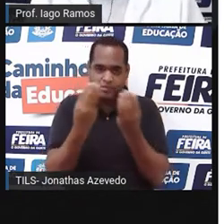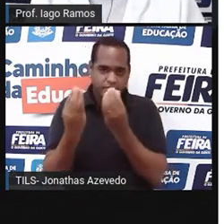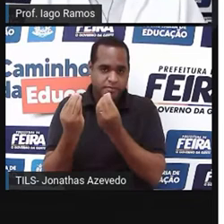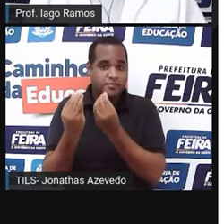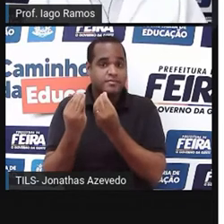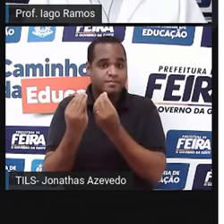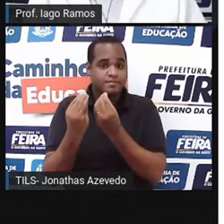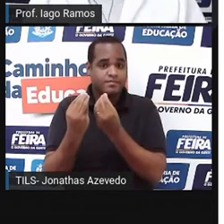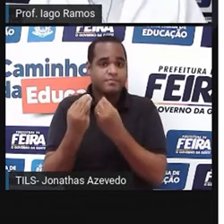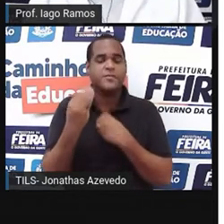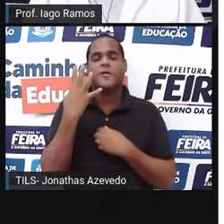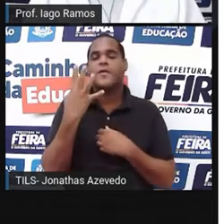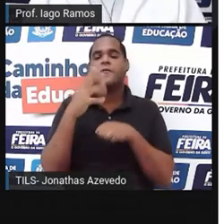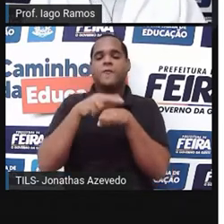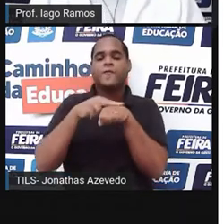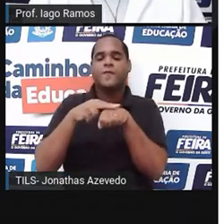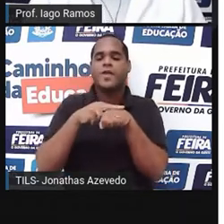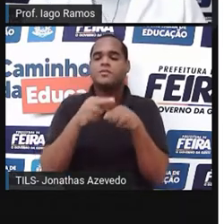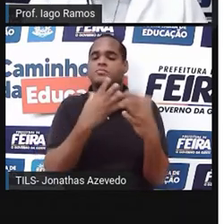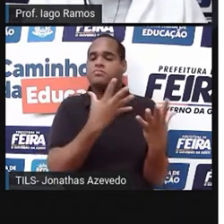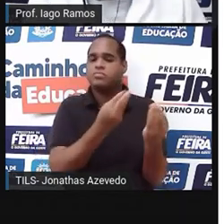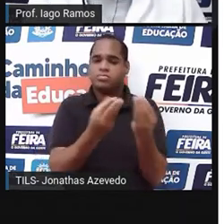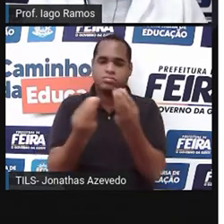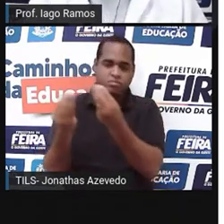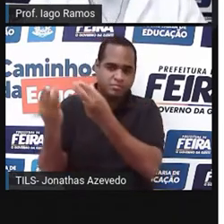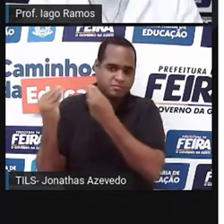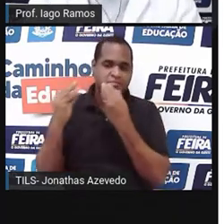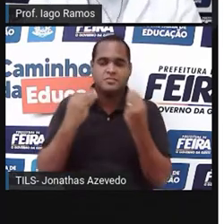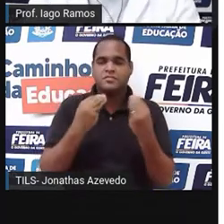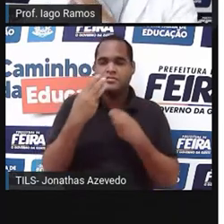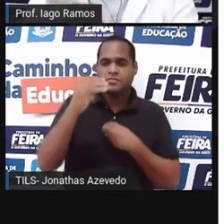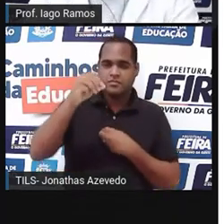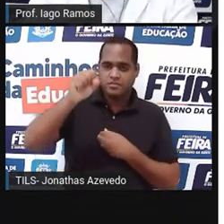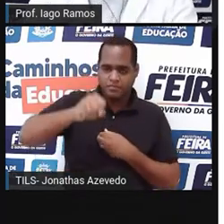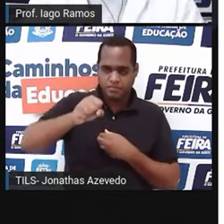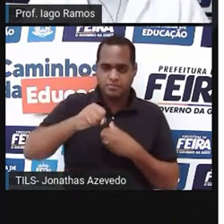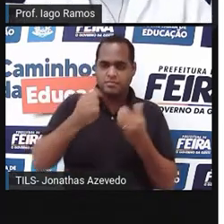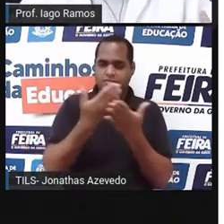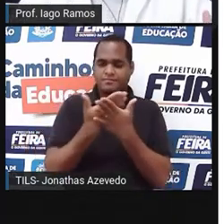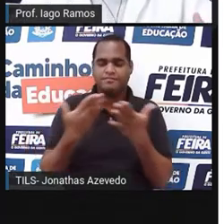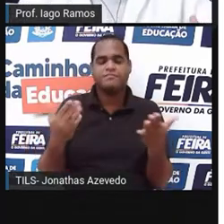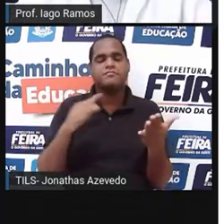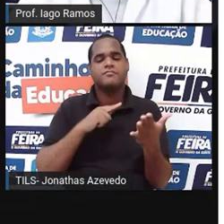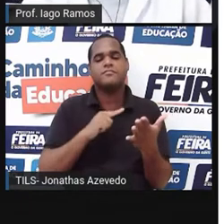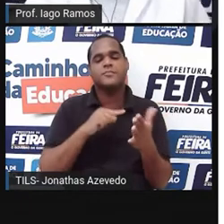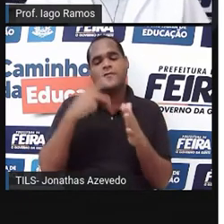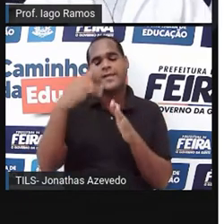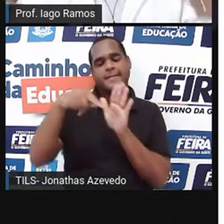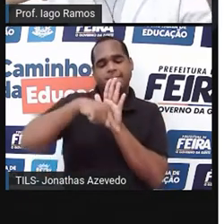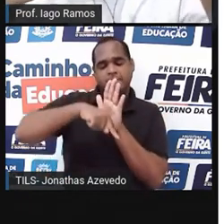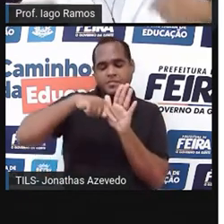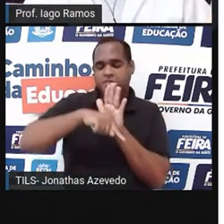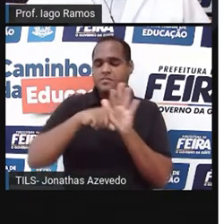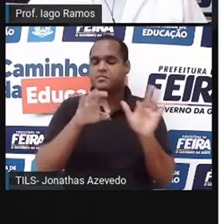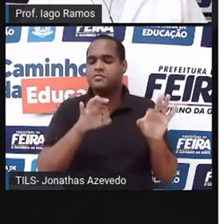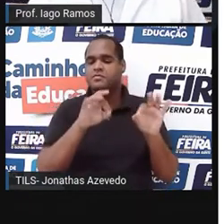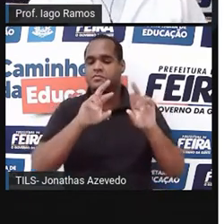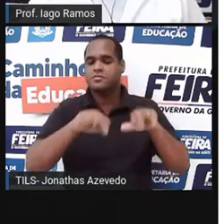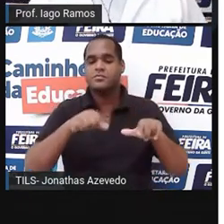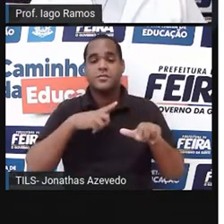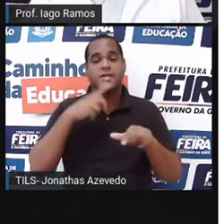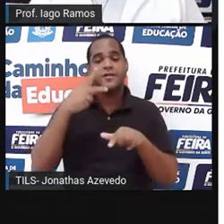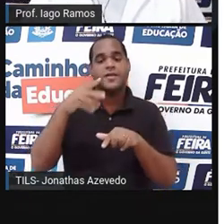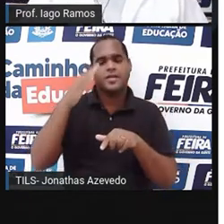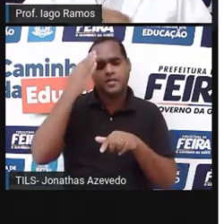Ou em verde, o número 4 para bastante. 30 segundos para você fazer a sua avaliação, a avaliação do quanto